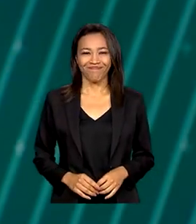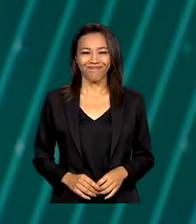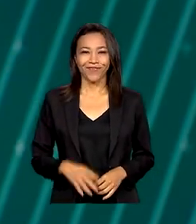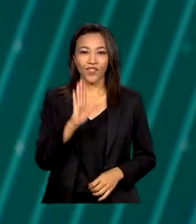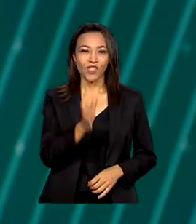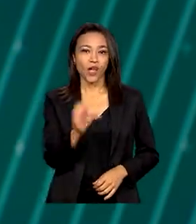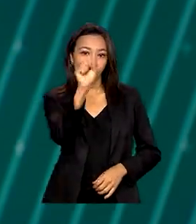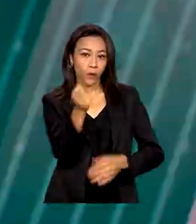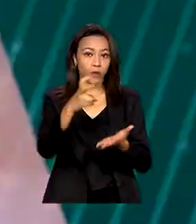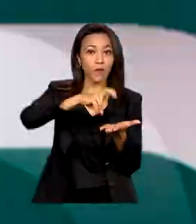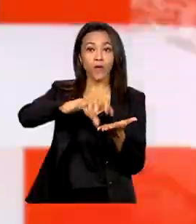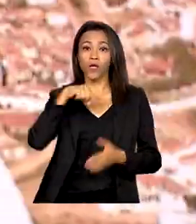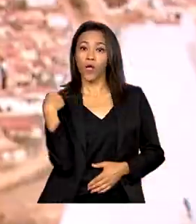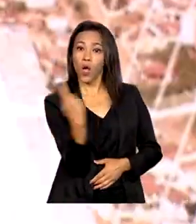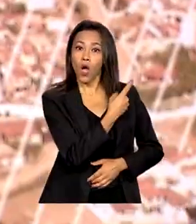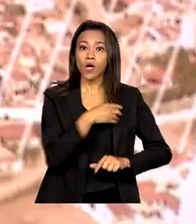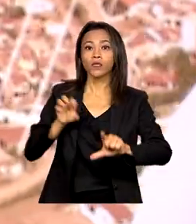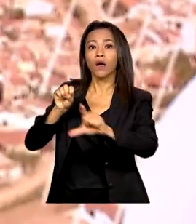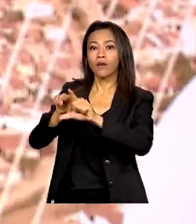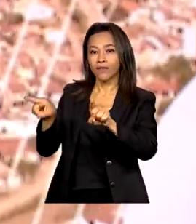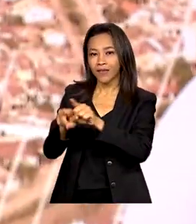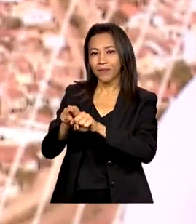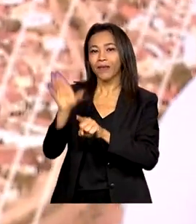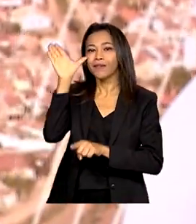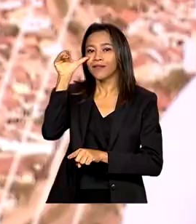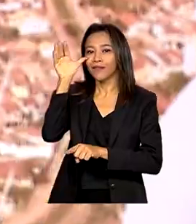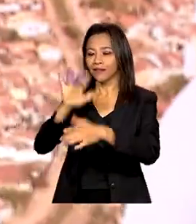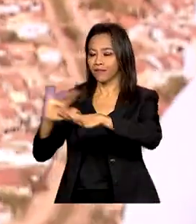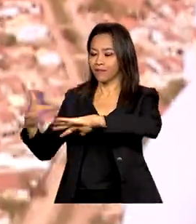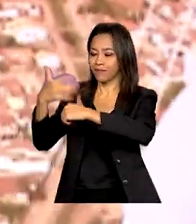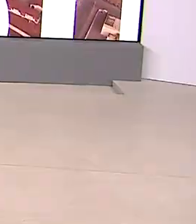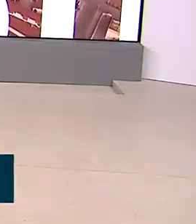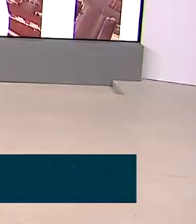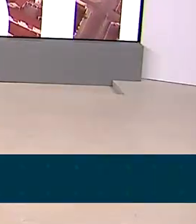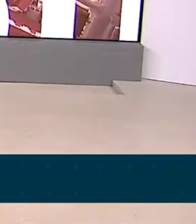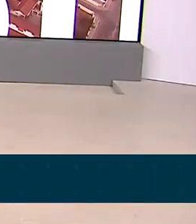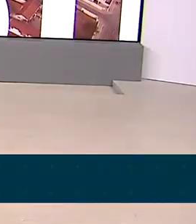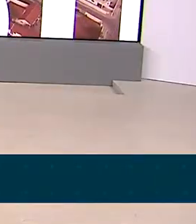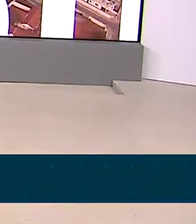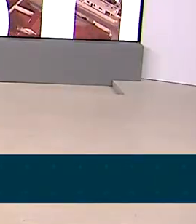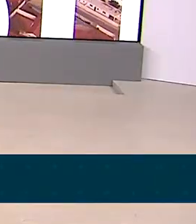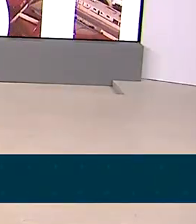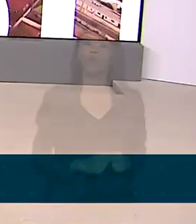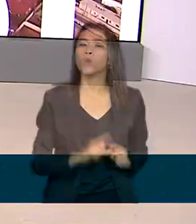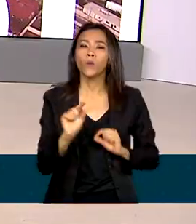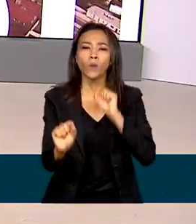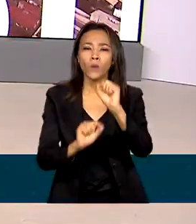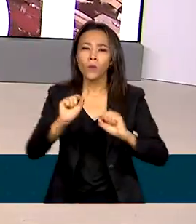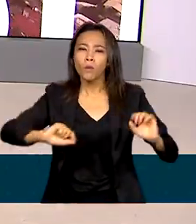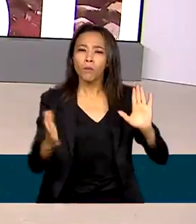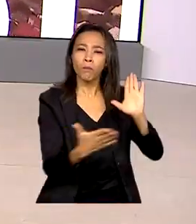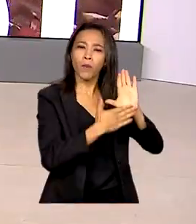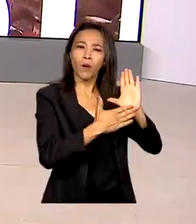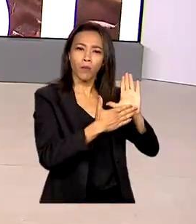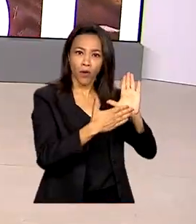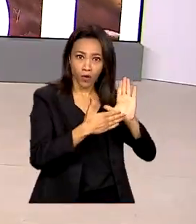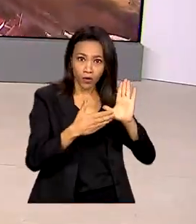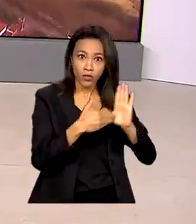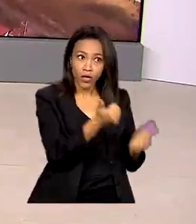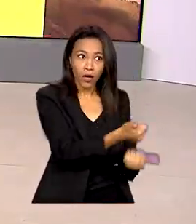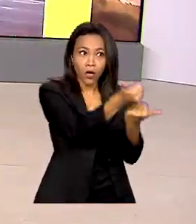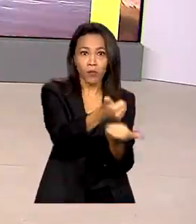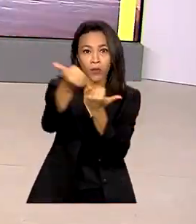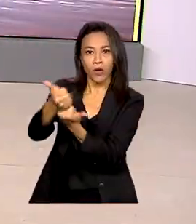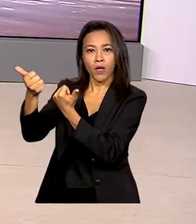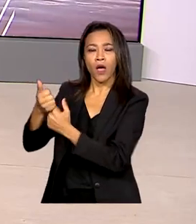Oito horas da manhã, estamos ao vivo também pelas redes sociais. Com a proposta de atender países emergentes com